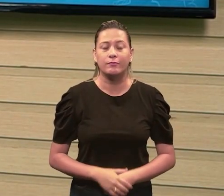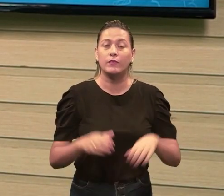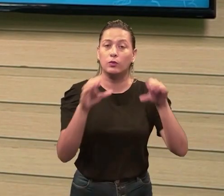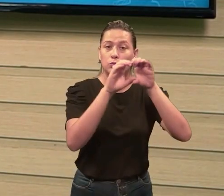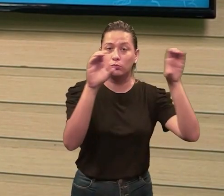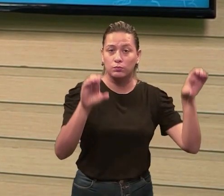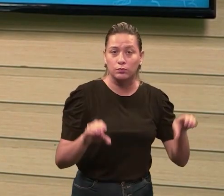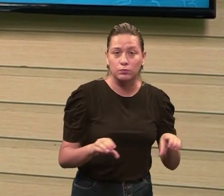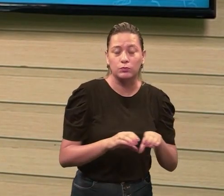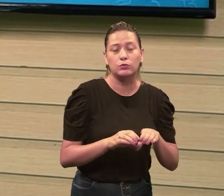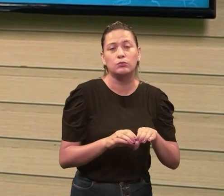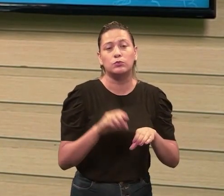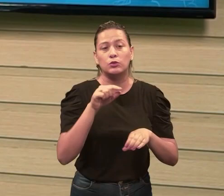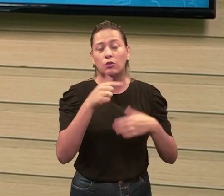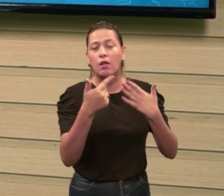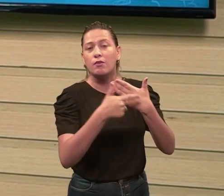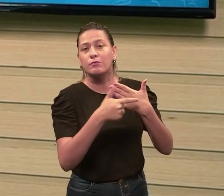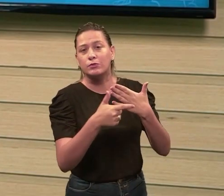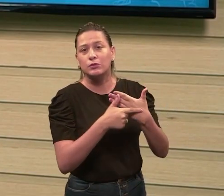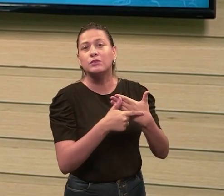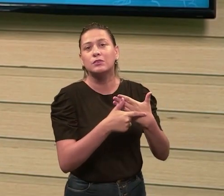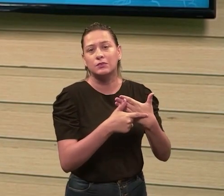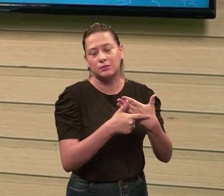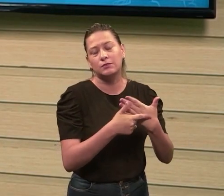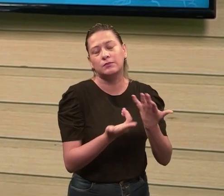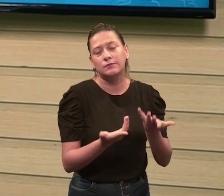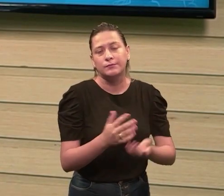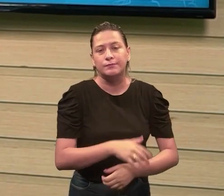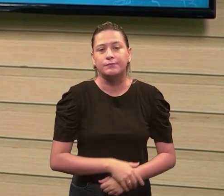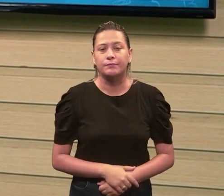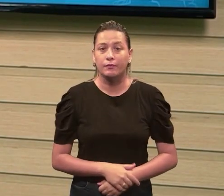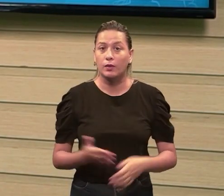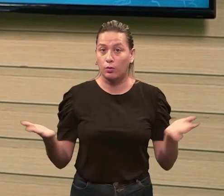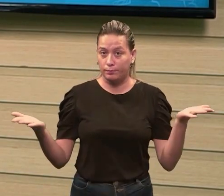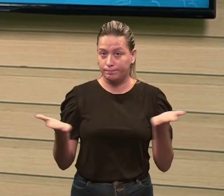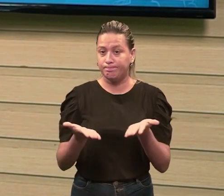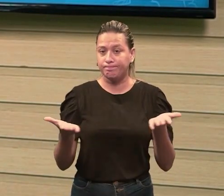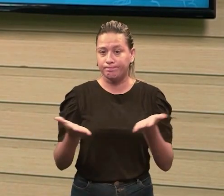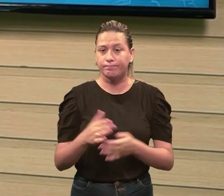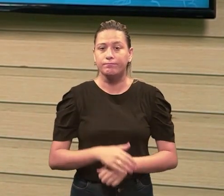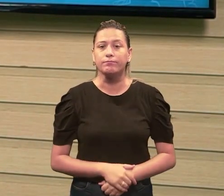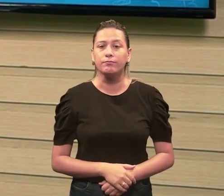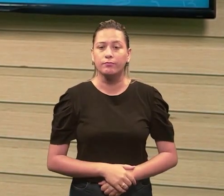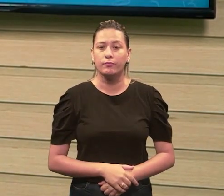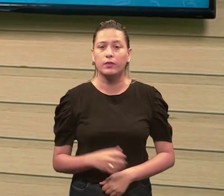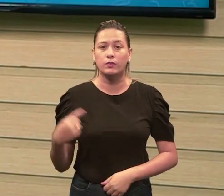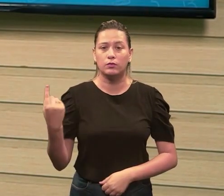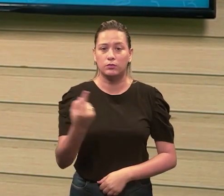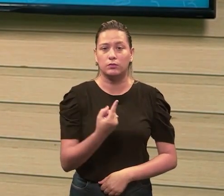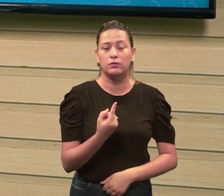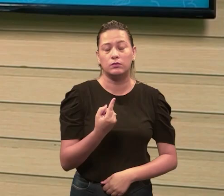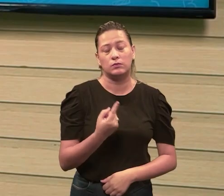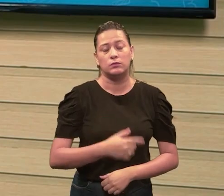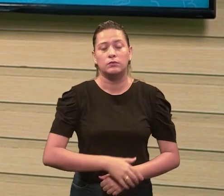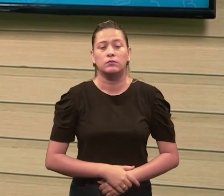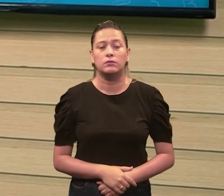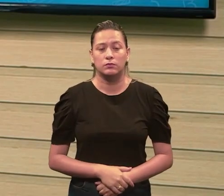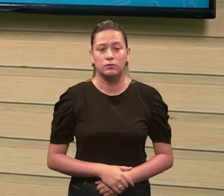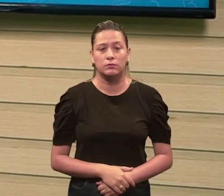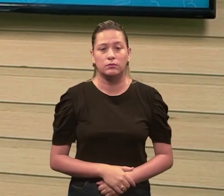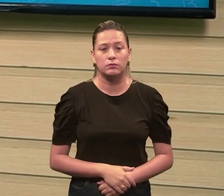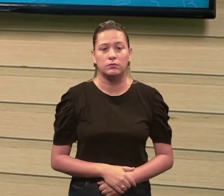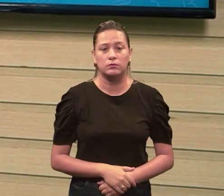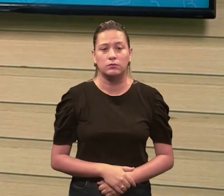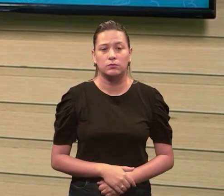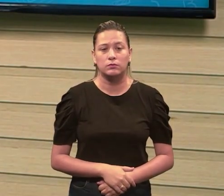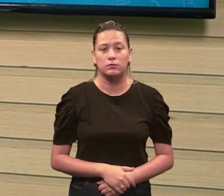circuito, como é que funciona, como são distribuídos, né? Na aula de hoje, a gente vai falar um pouquinho sobre